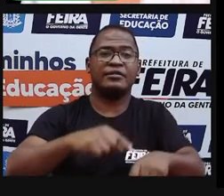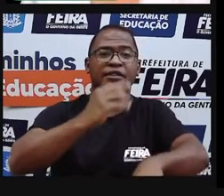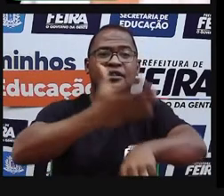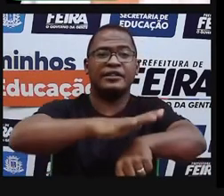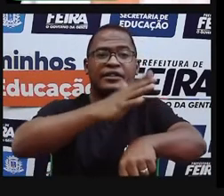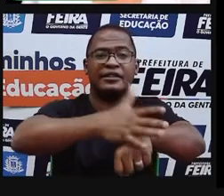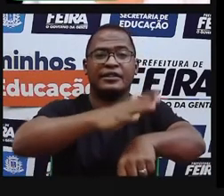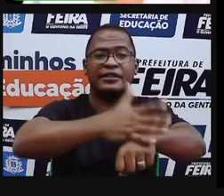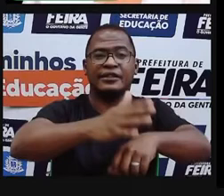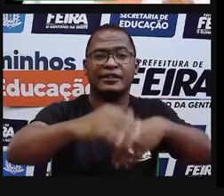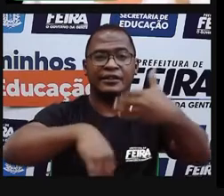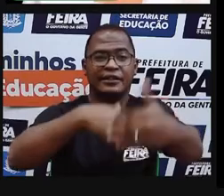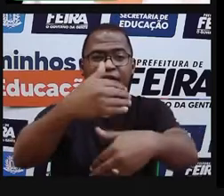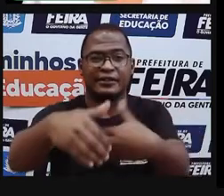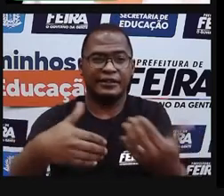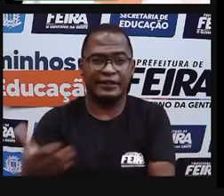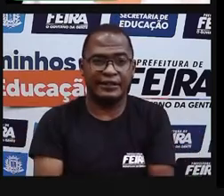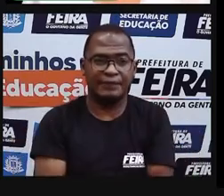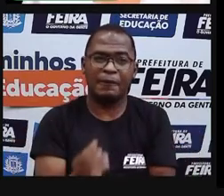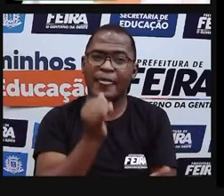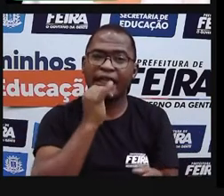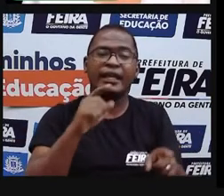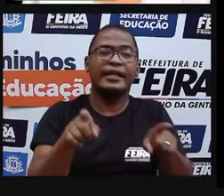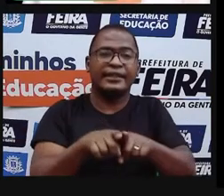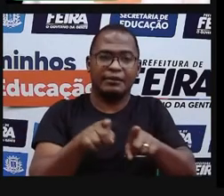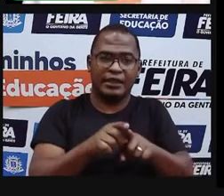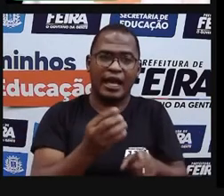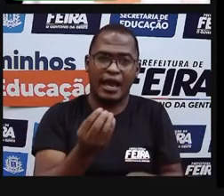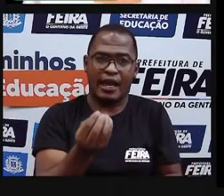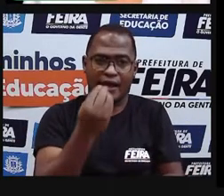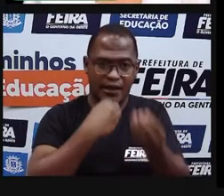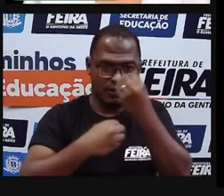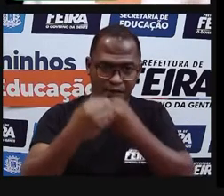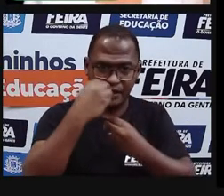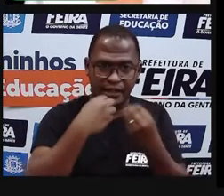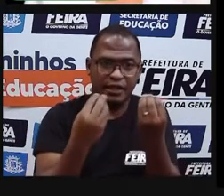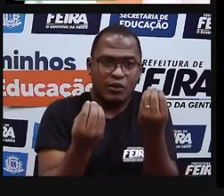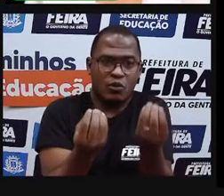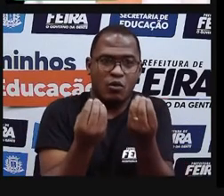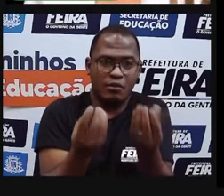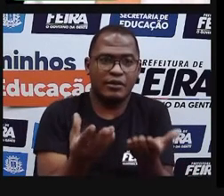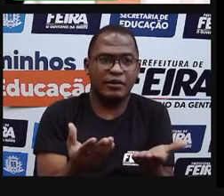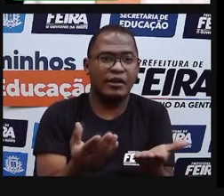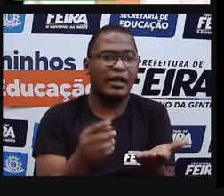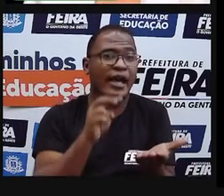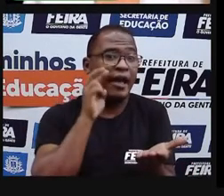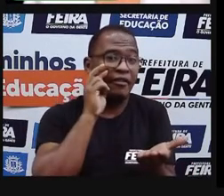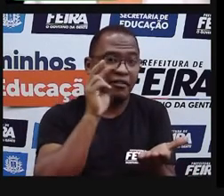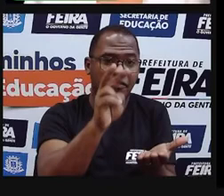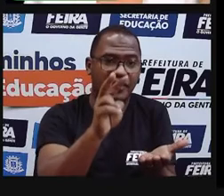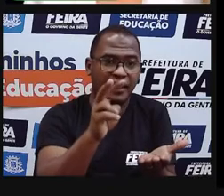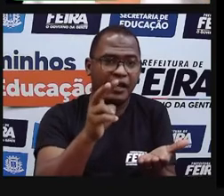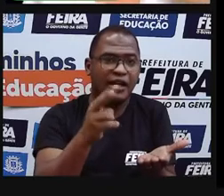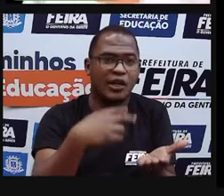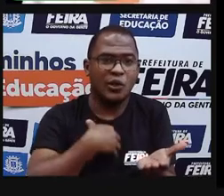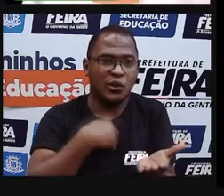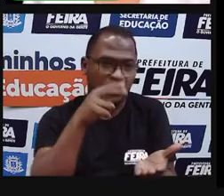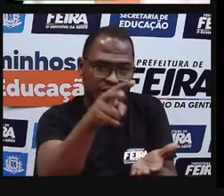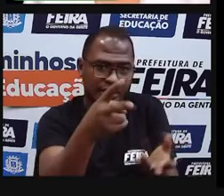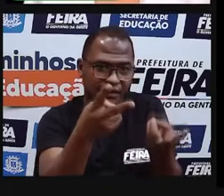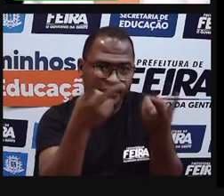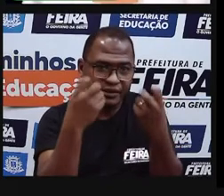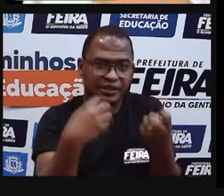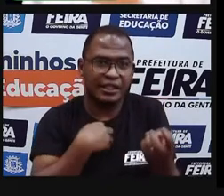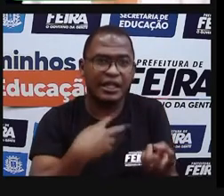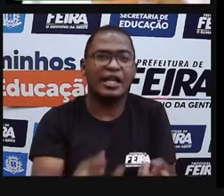Se alimentavam de forma intuitiva para a sobrevivência. Porque tinham fome e viviam como nômades. Eu falei na aula de história para